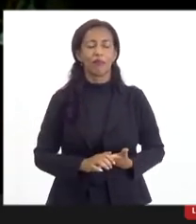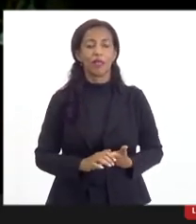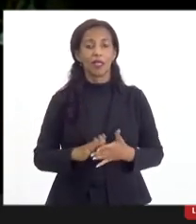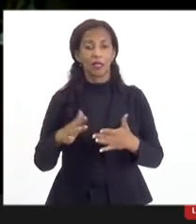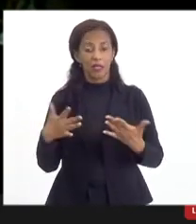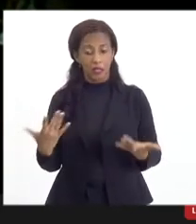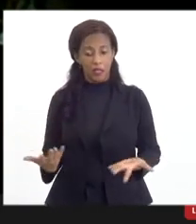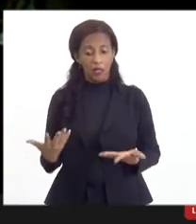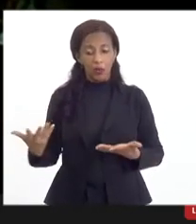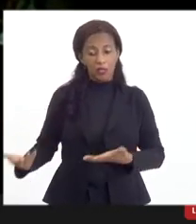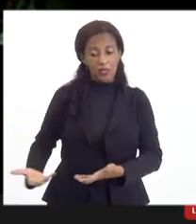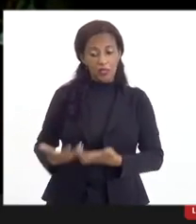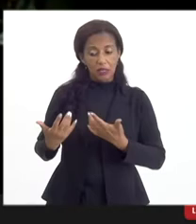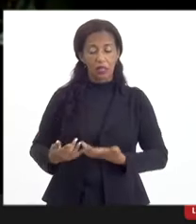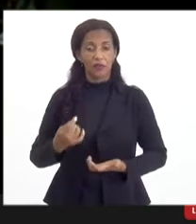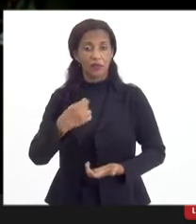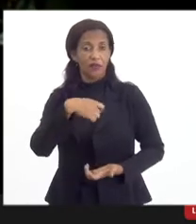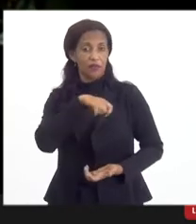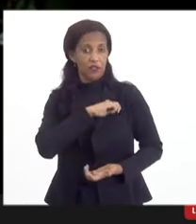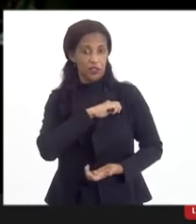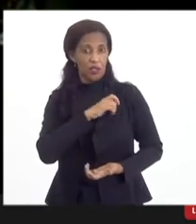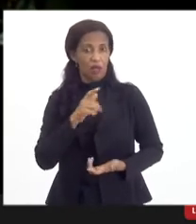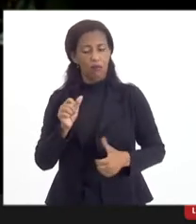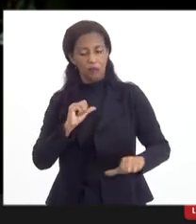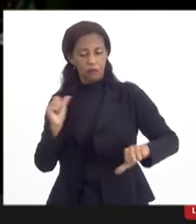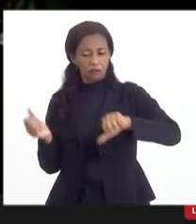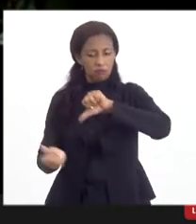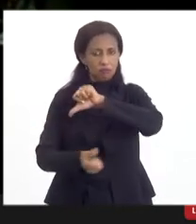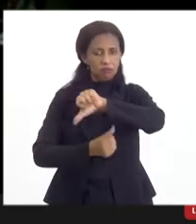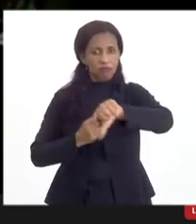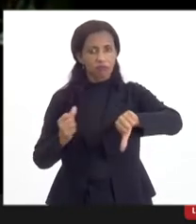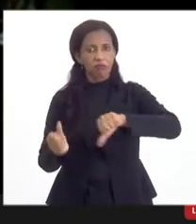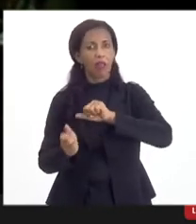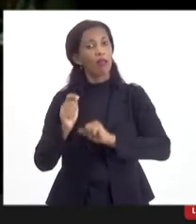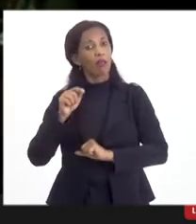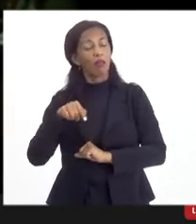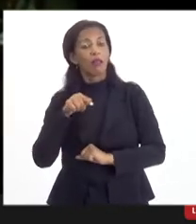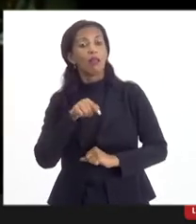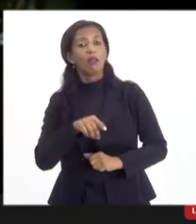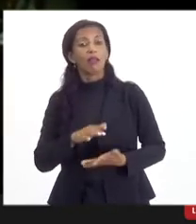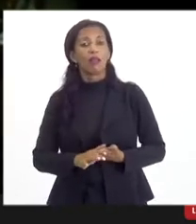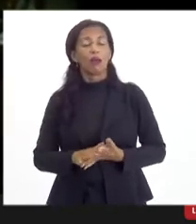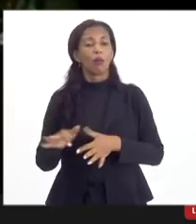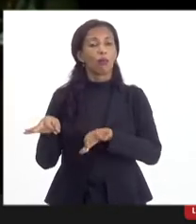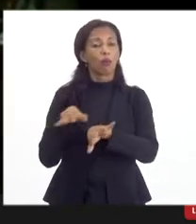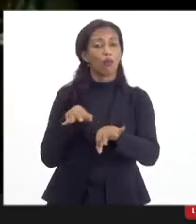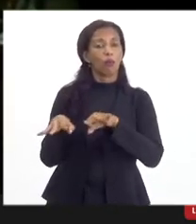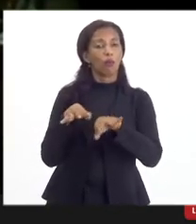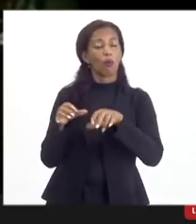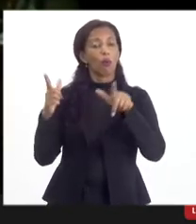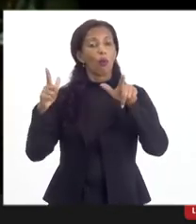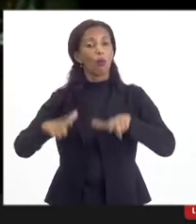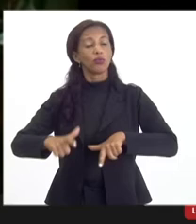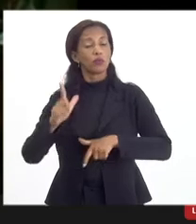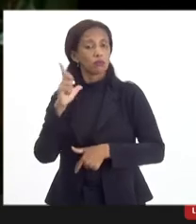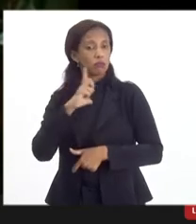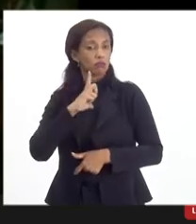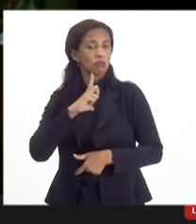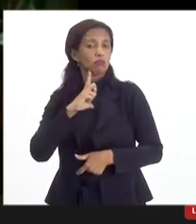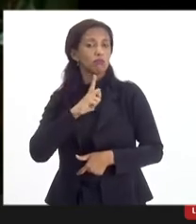de incentivo fiscal condicionado, uma das propostas é justamente um projeto onde se tenha